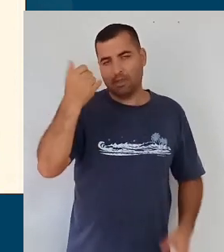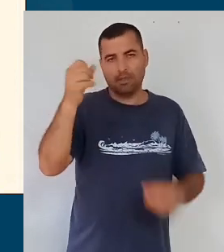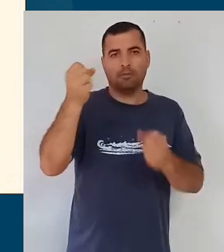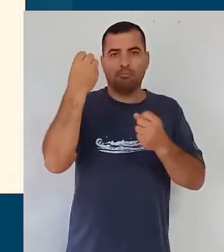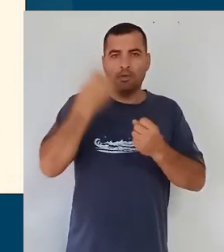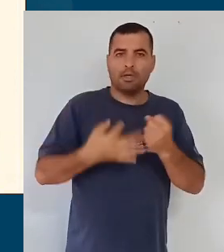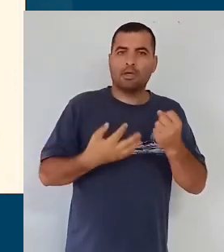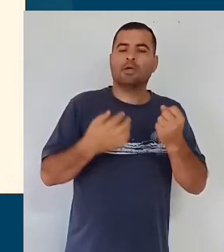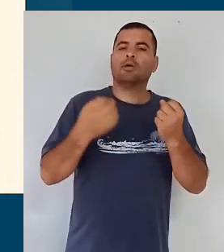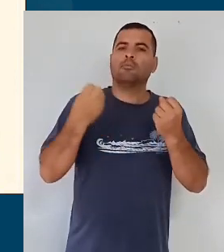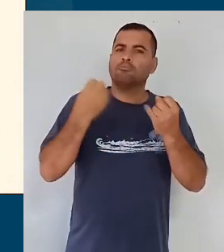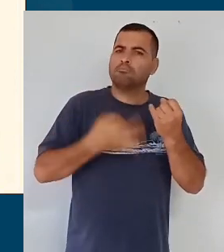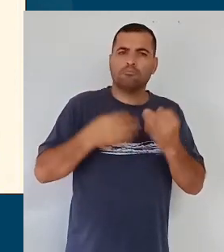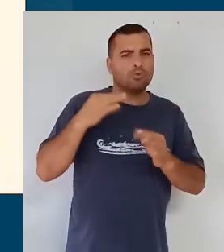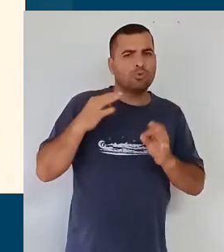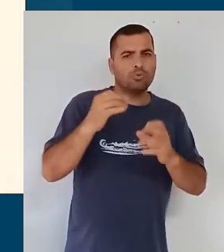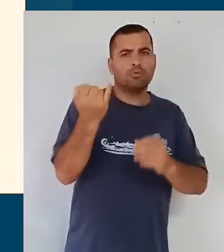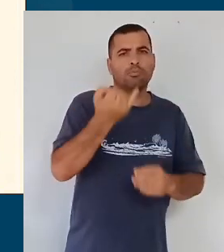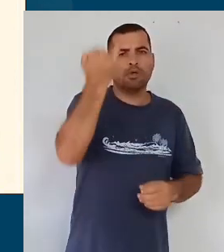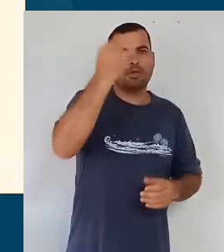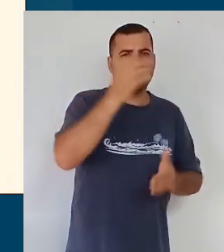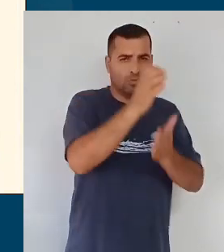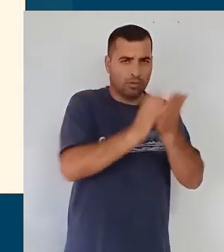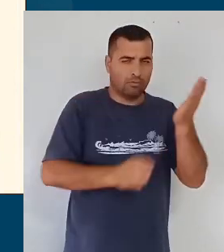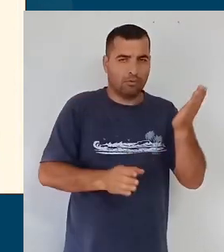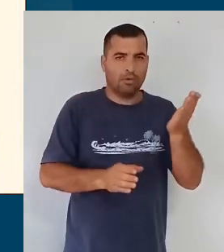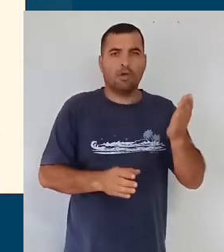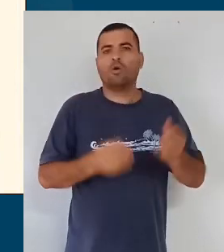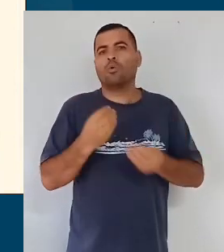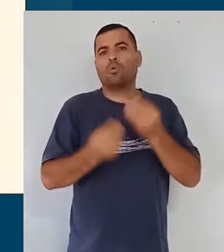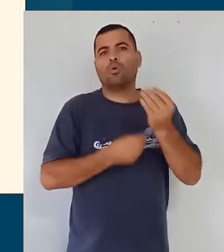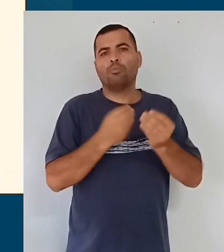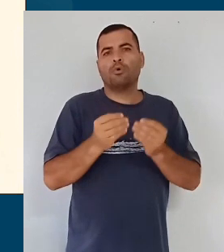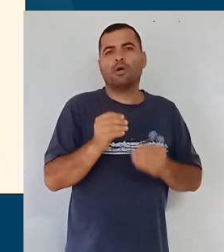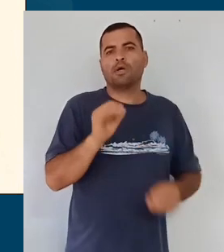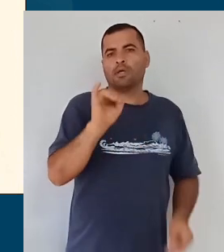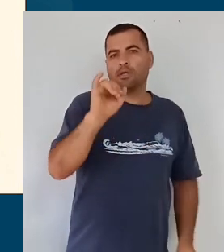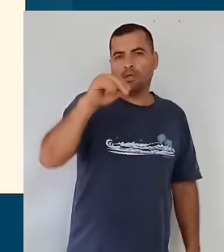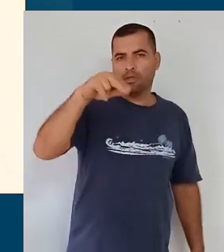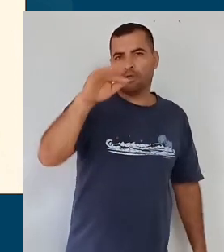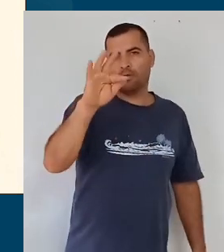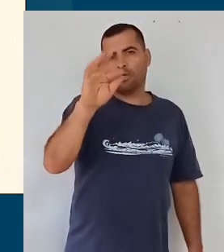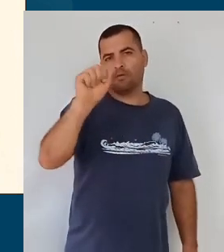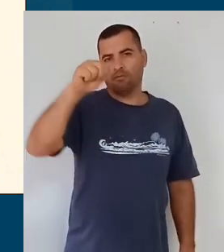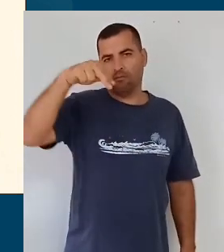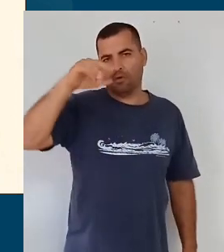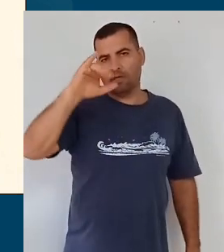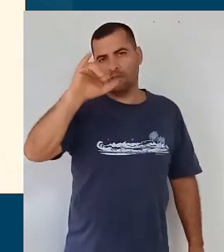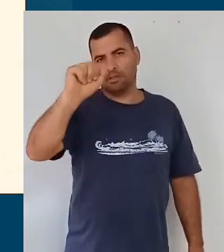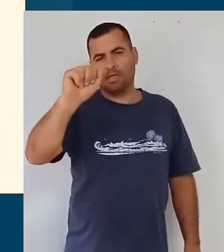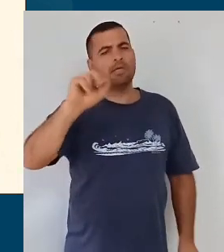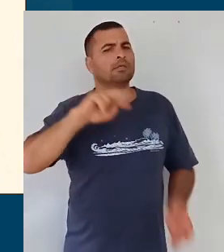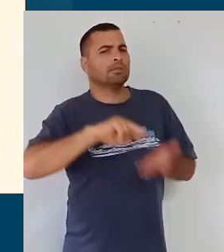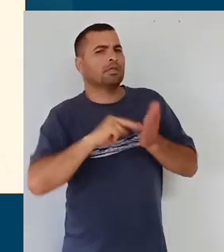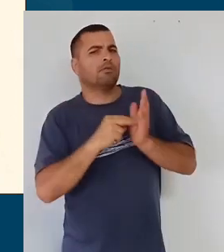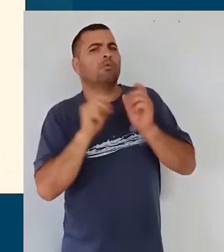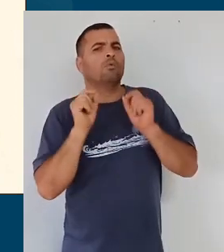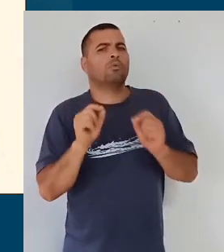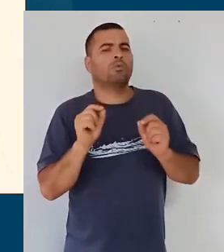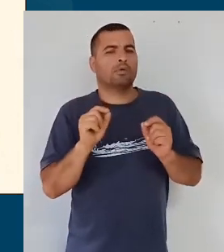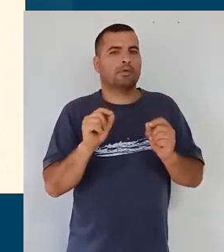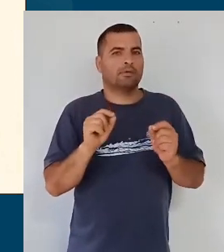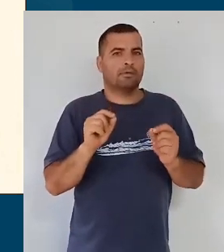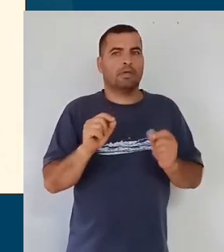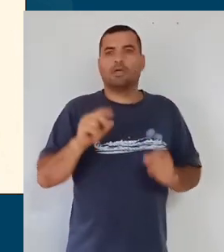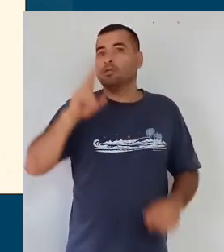elaboração do currículo é a questão da concepção de infância. Pensar que a infância é um conceito historicamente